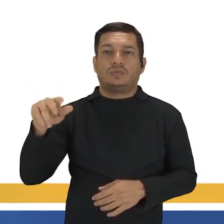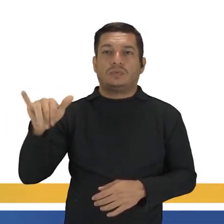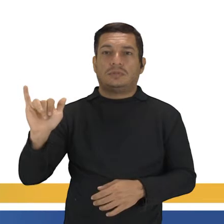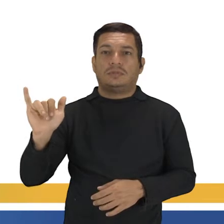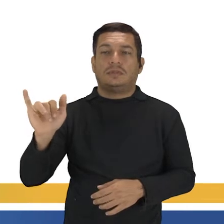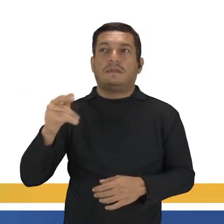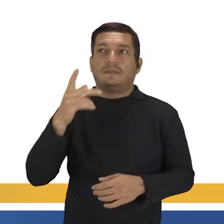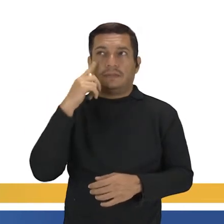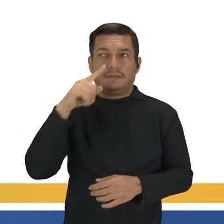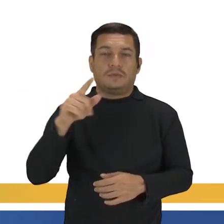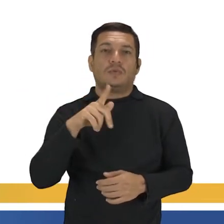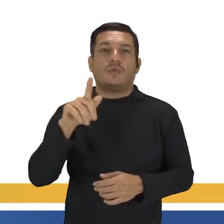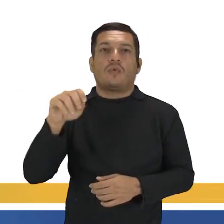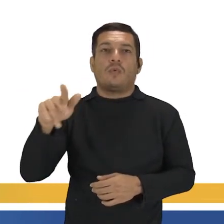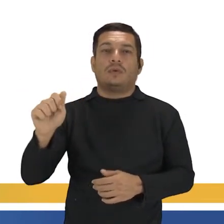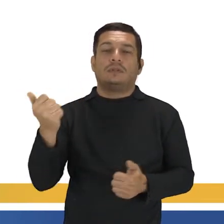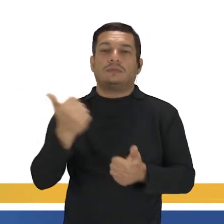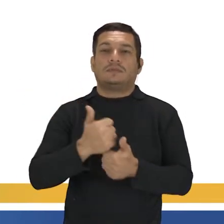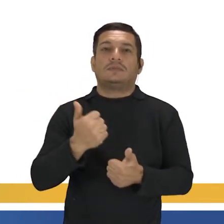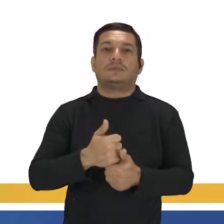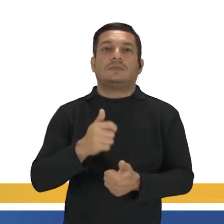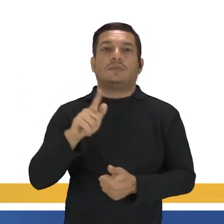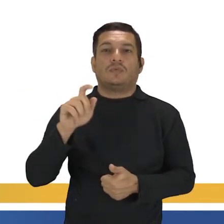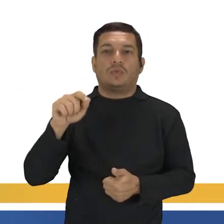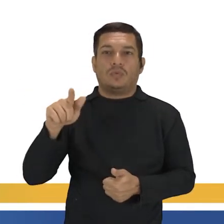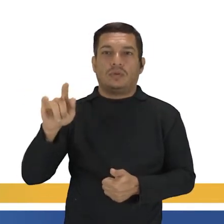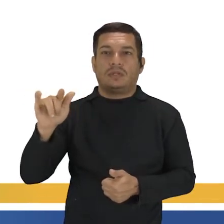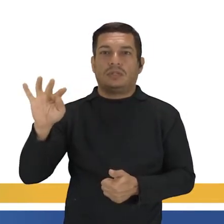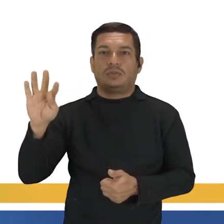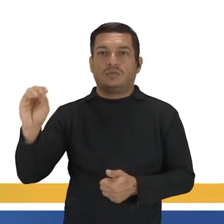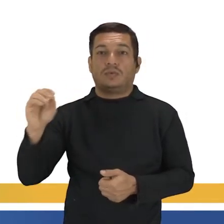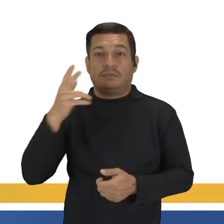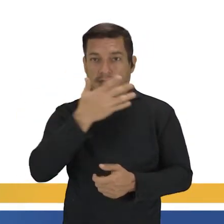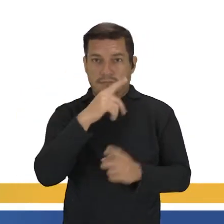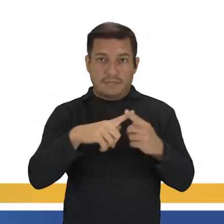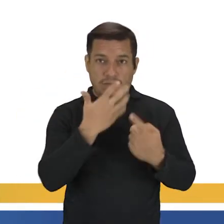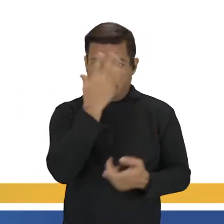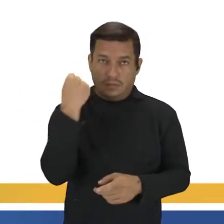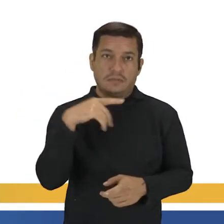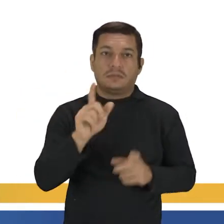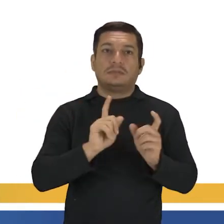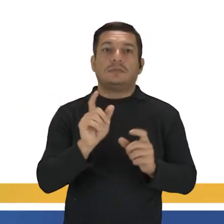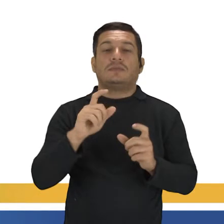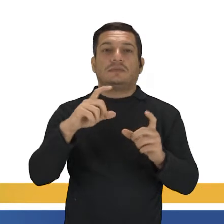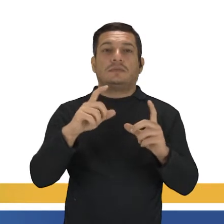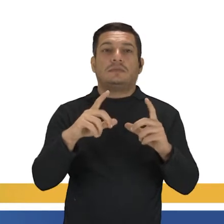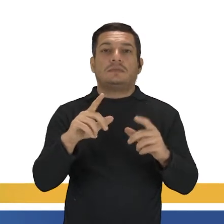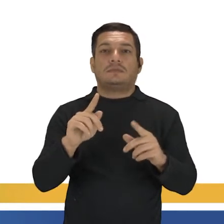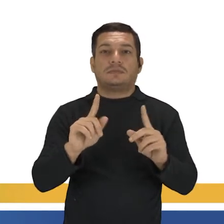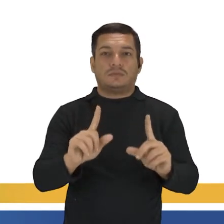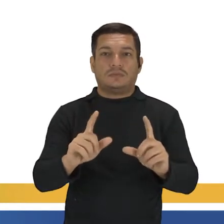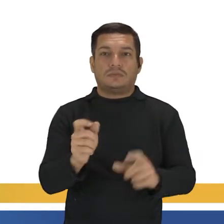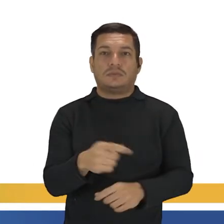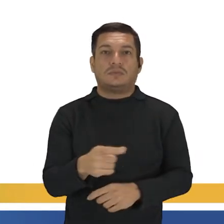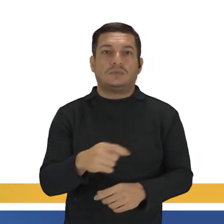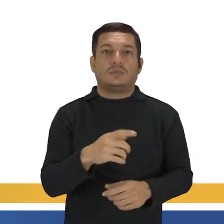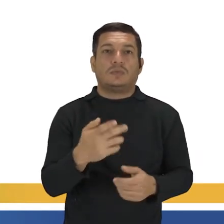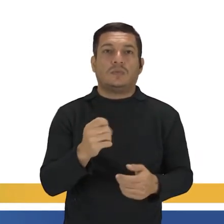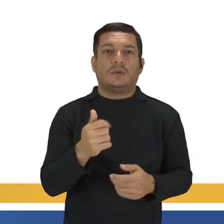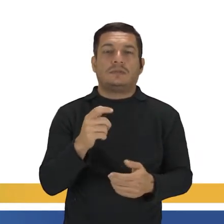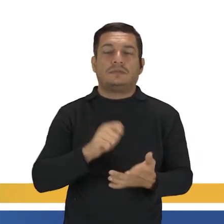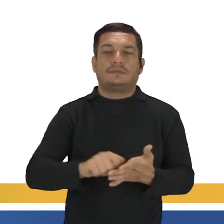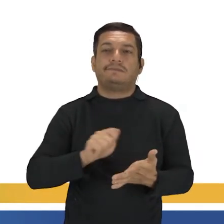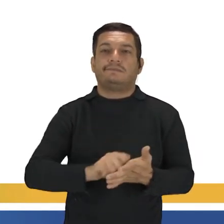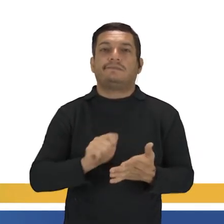substituiu 100% o going to. Mas não esquece aquele quadrinho lá, olha. Quase não aparece na forma escrita.